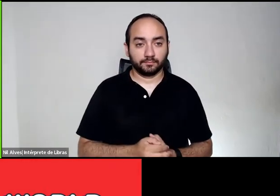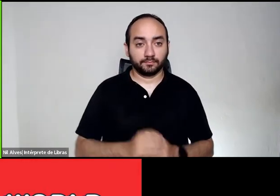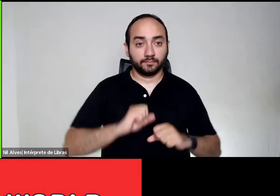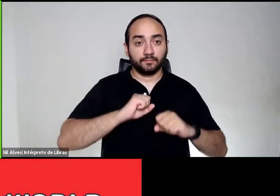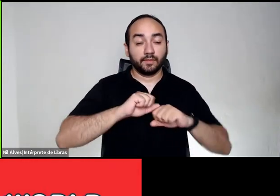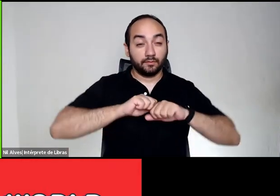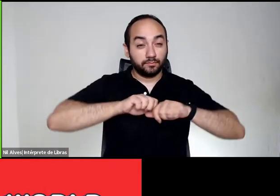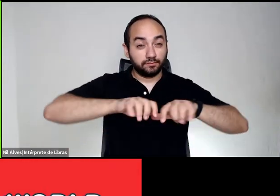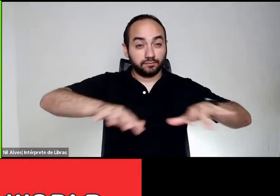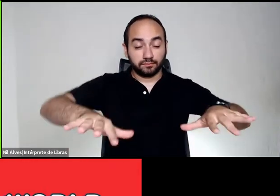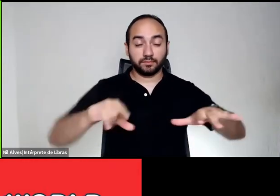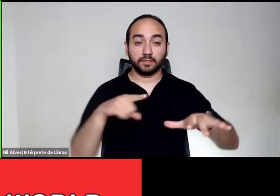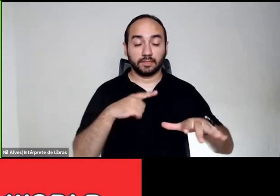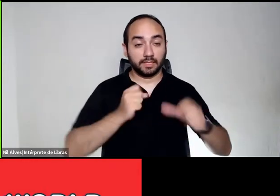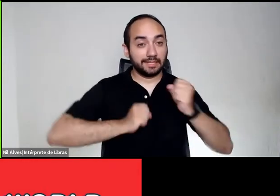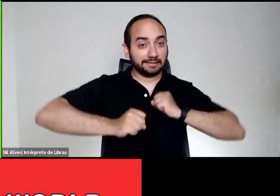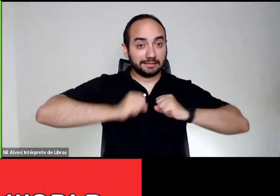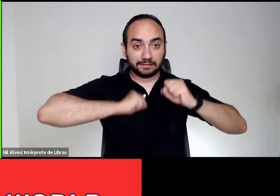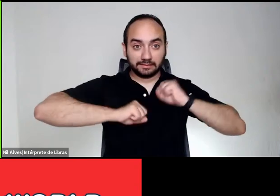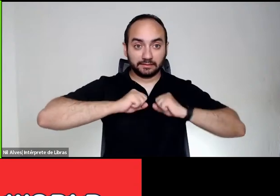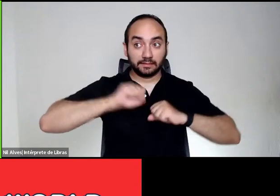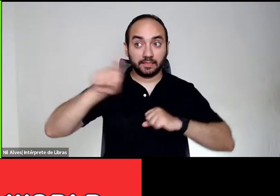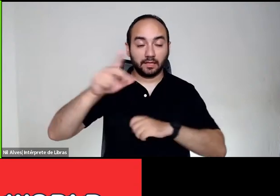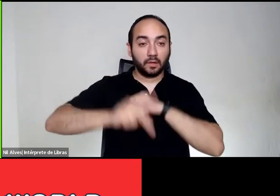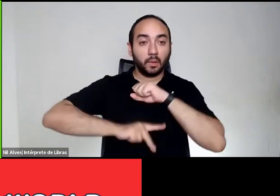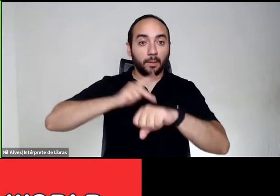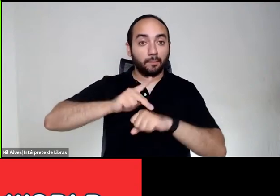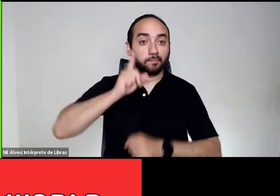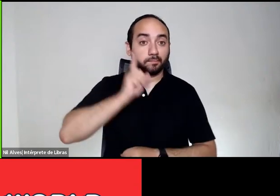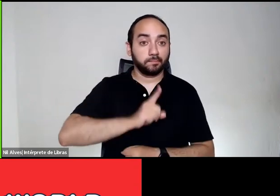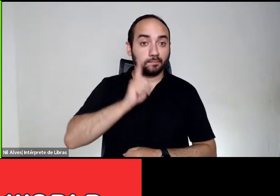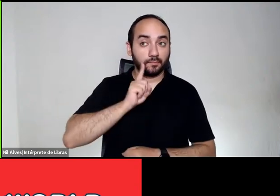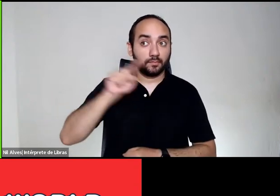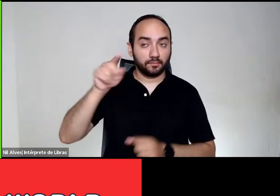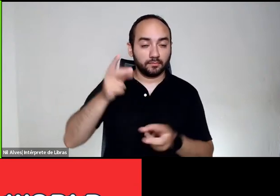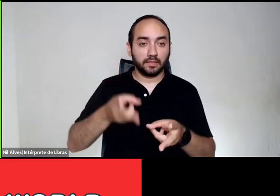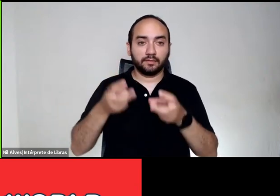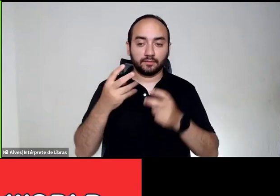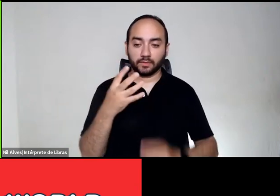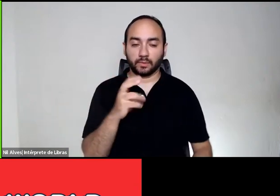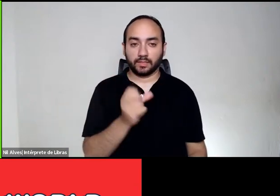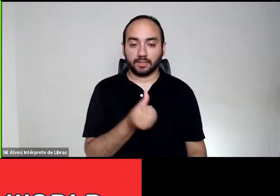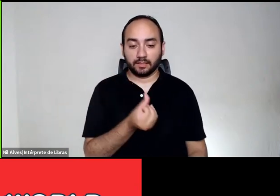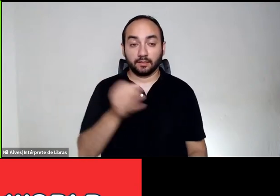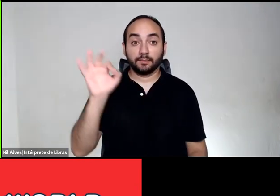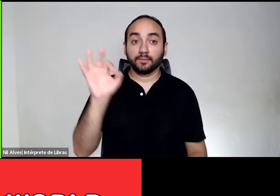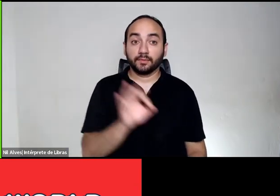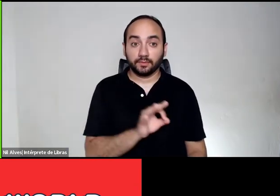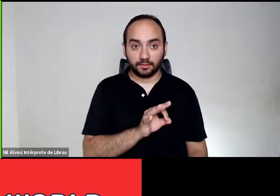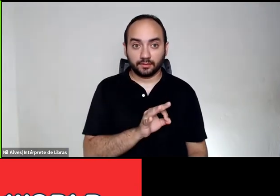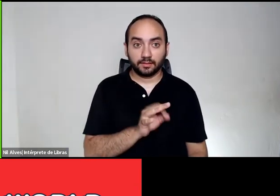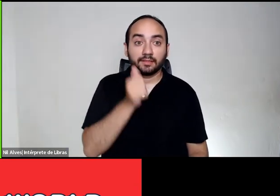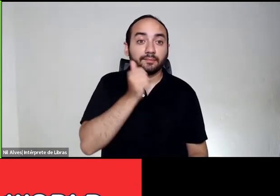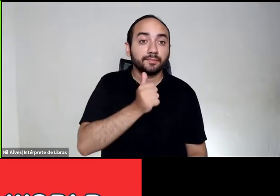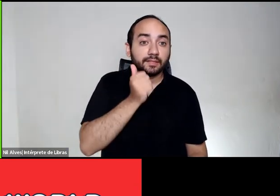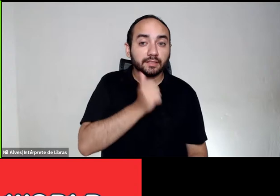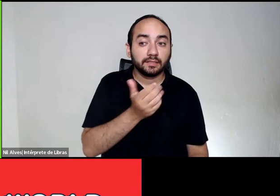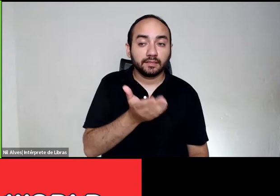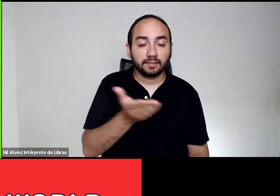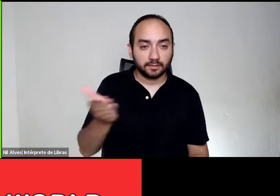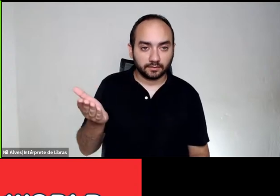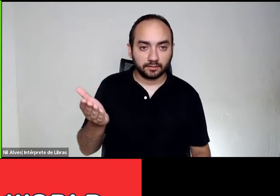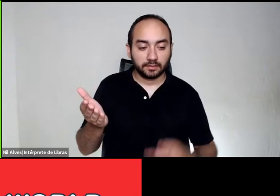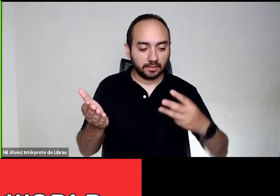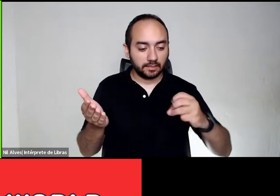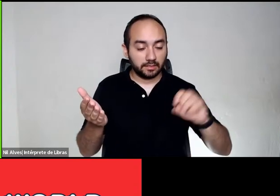de ansiedade desse grupo fez com que os Estados Unidos reconhecessem em que 46% de meninas e